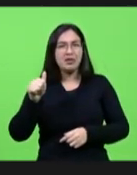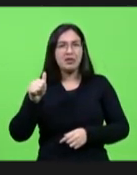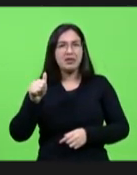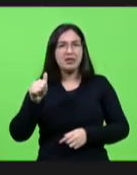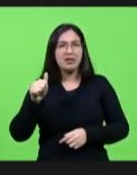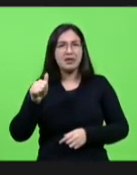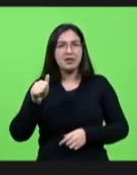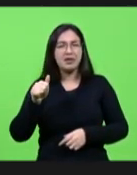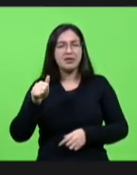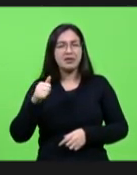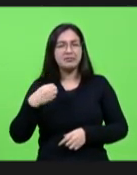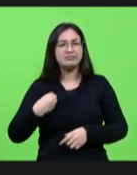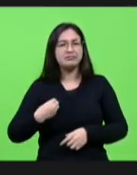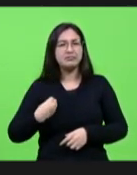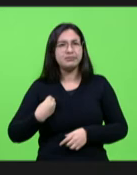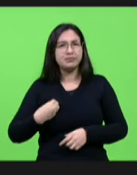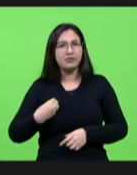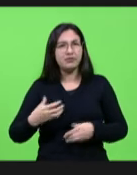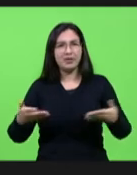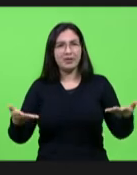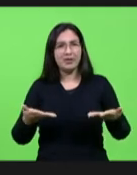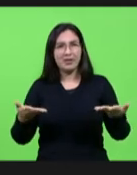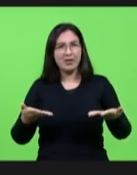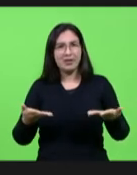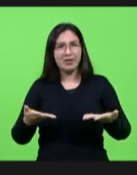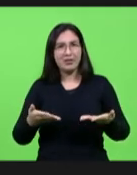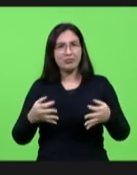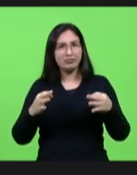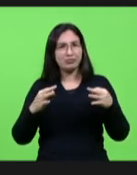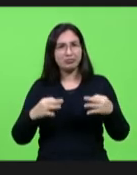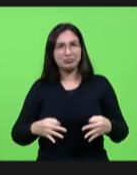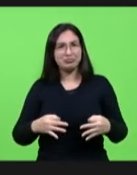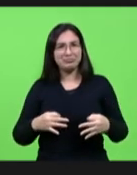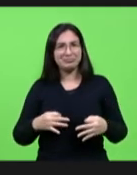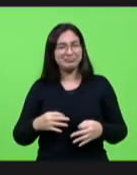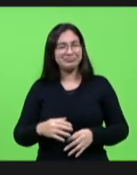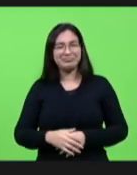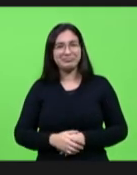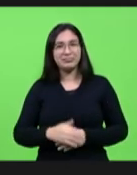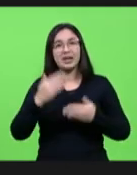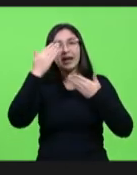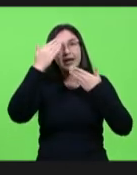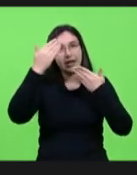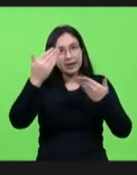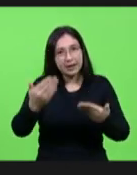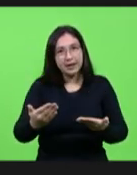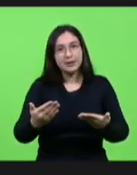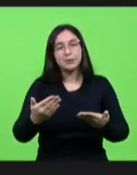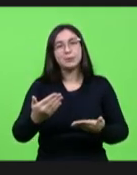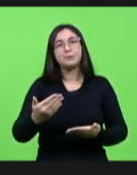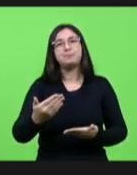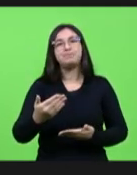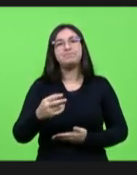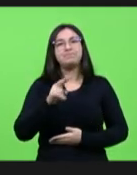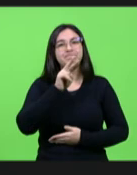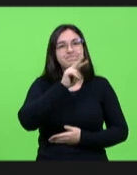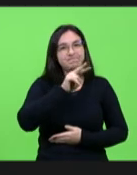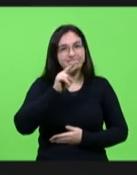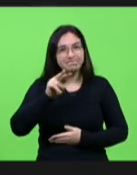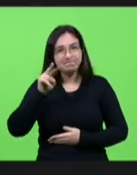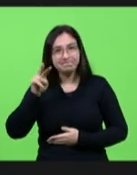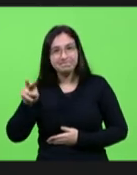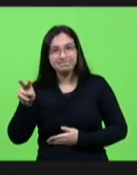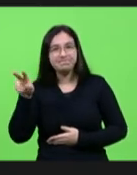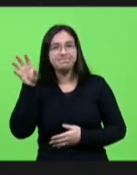viveria um momento como este sou grata por estar vendo e